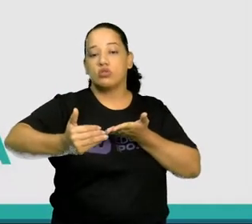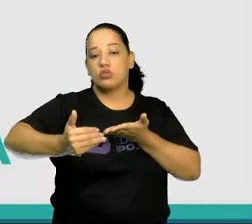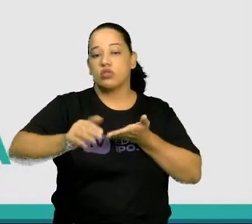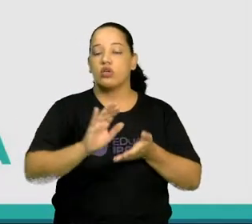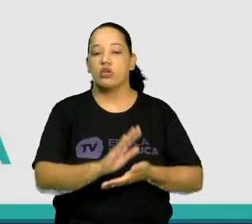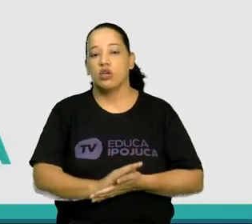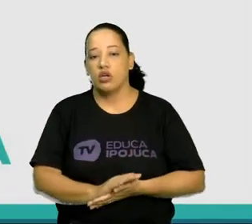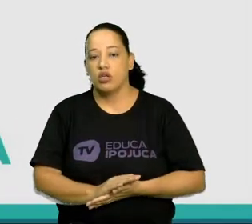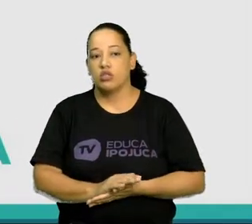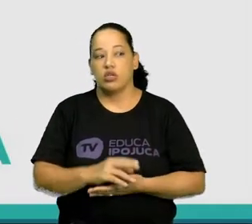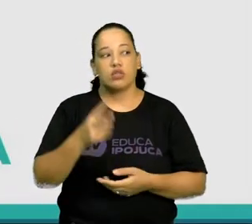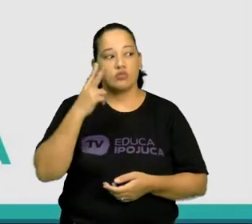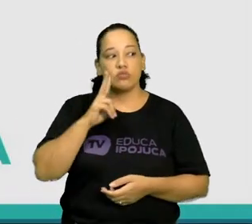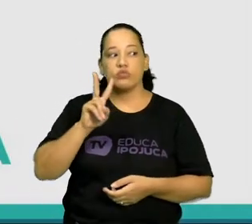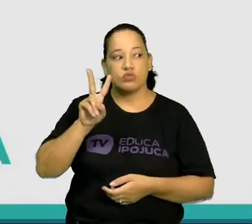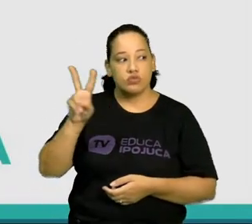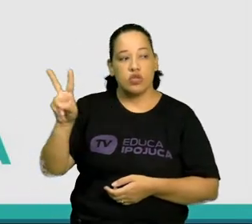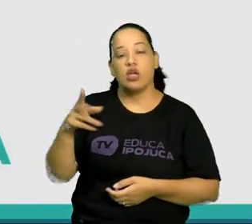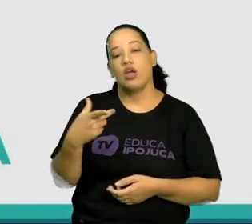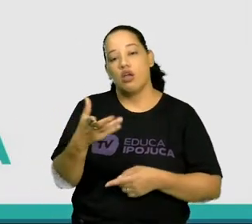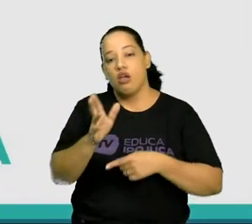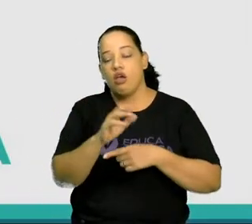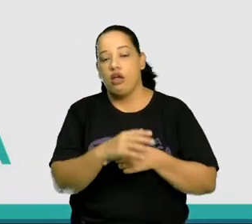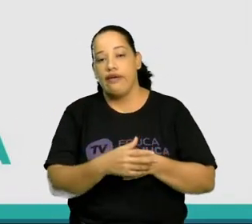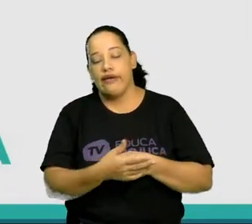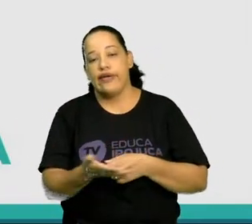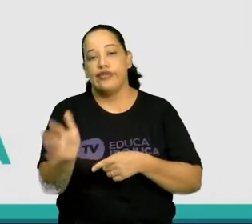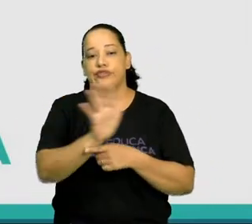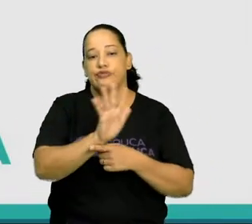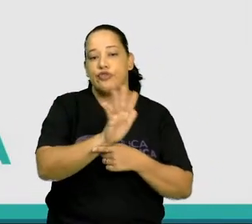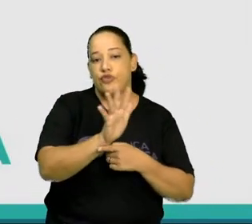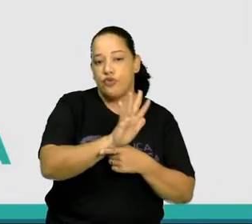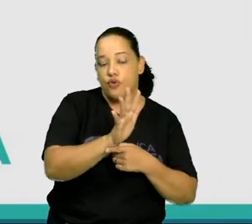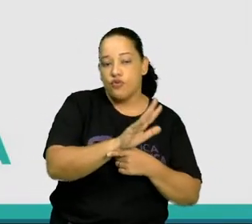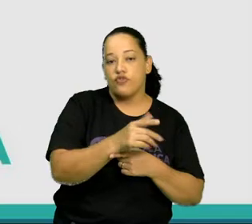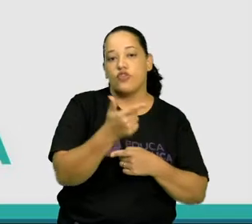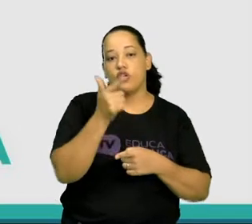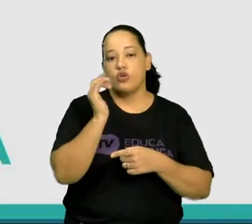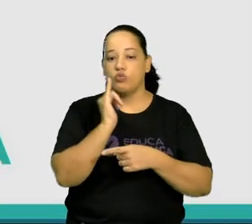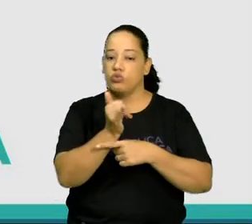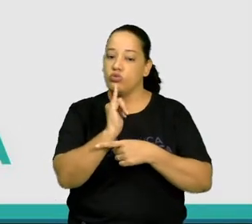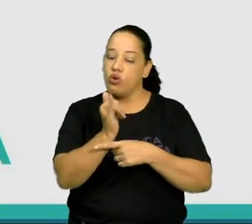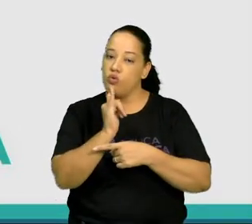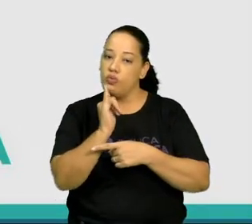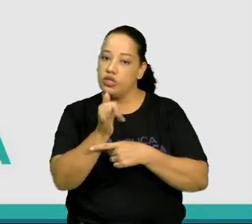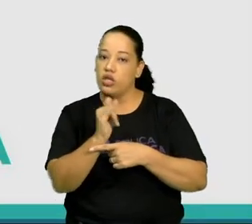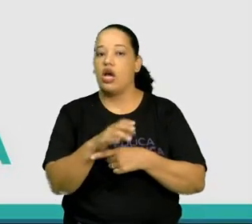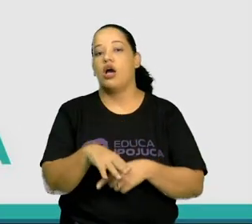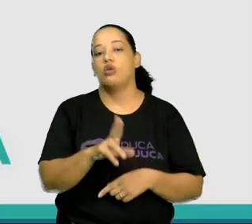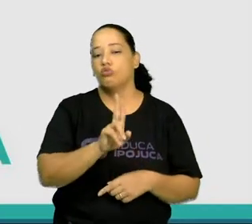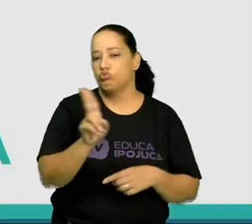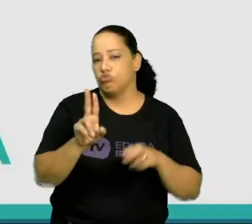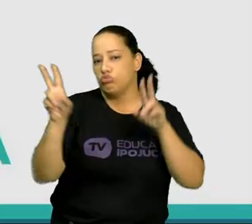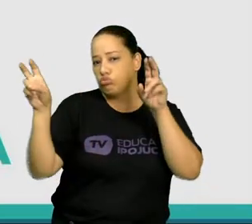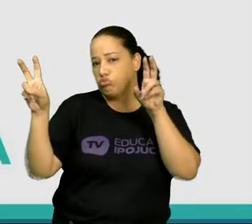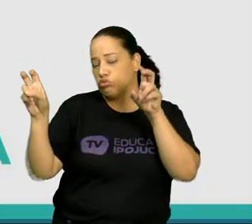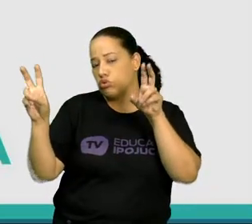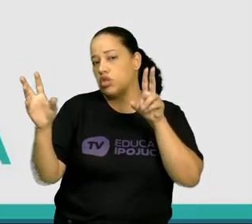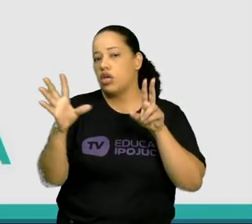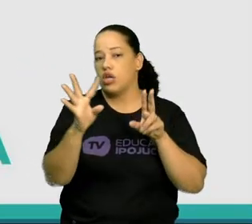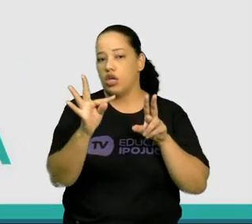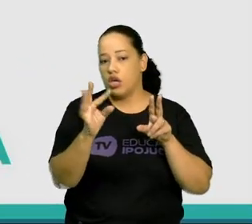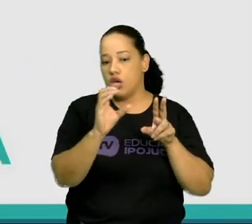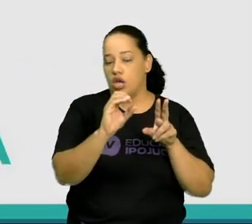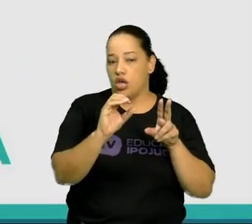Vídeos documentários, que reproduziram apenas o cotidiano. Os Estranguladores, de Antônio Leal.